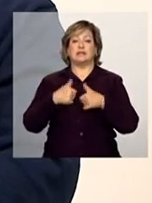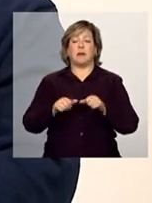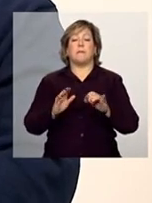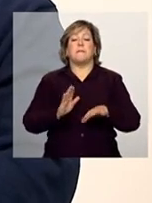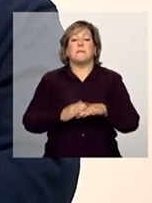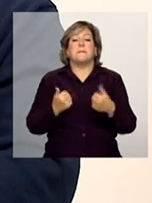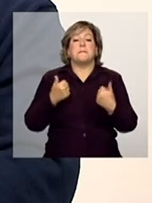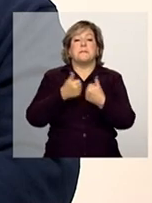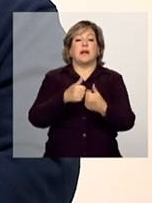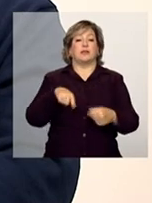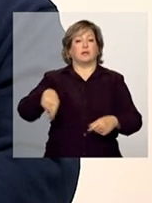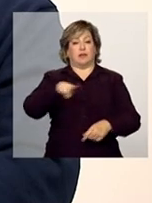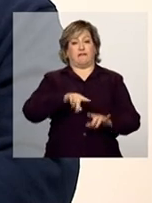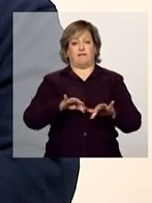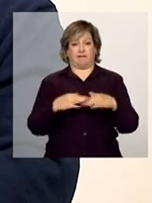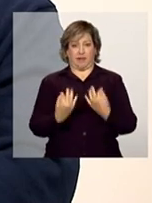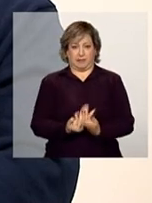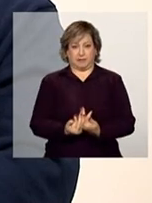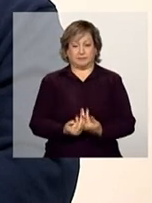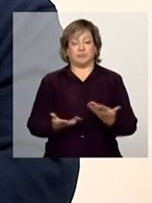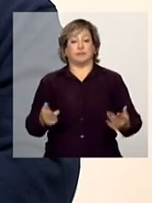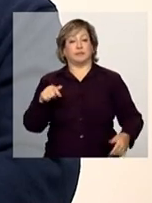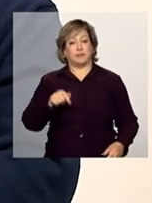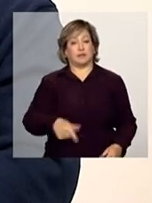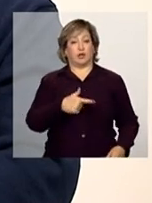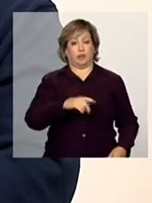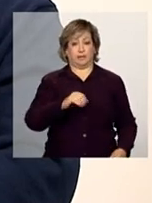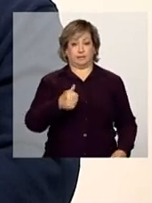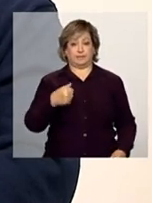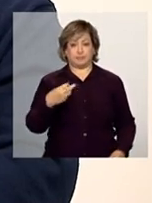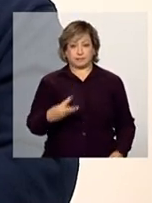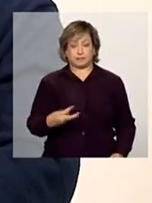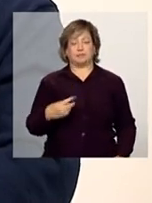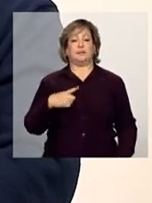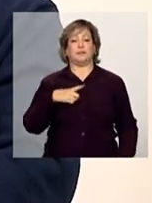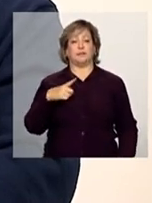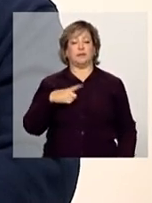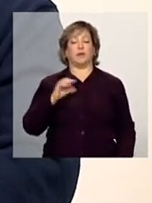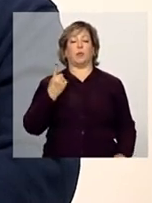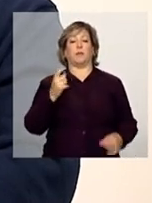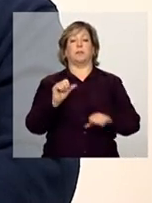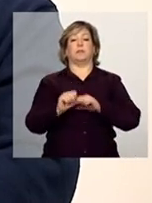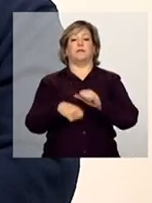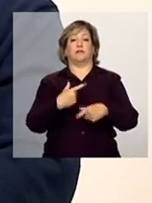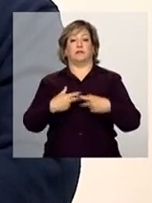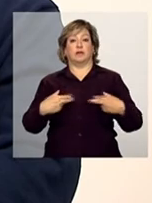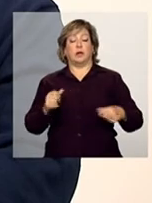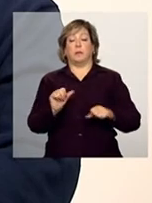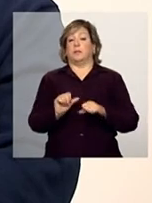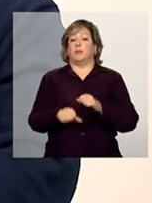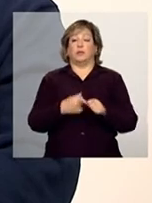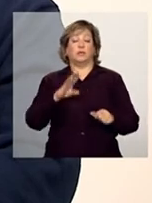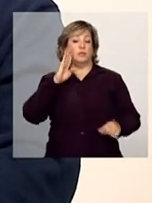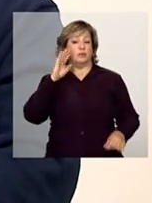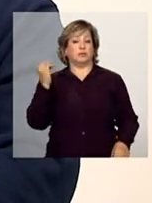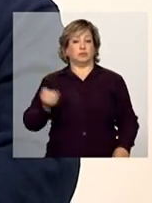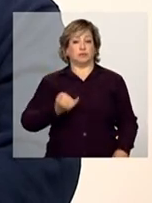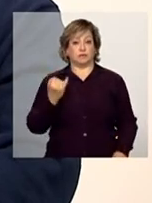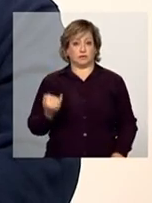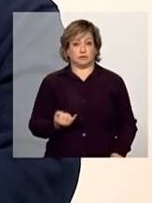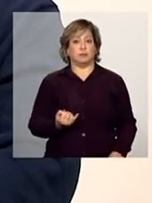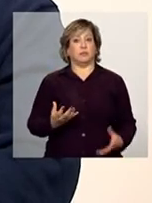modificada e essa modificação para esse ano de 2013 foi uma modificação, uma mudança substancial, uma mudança